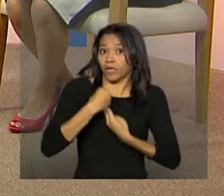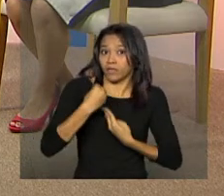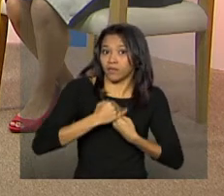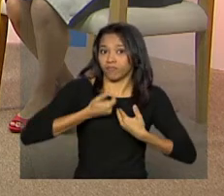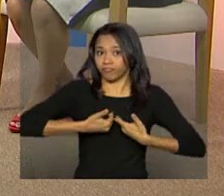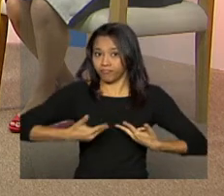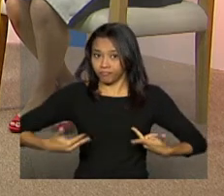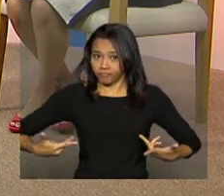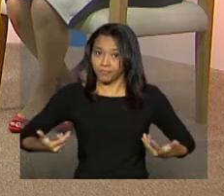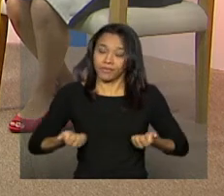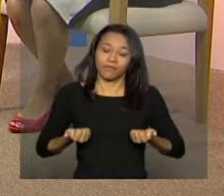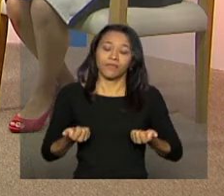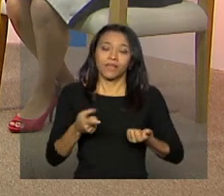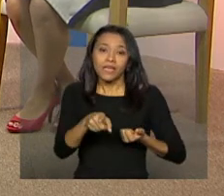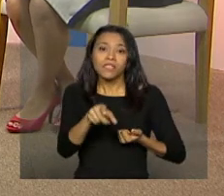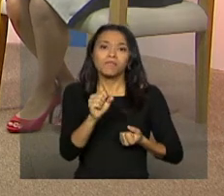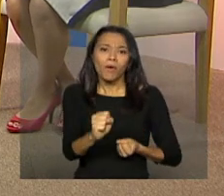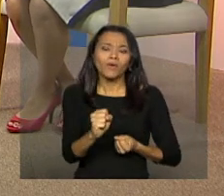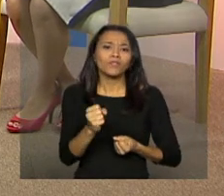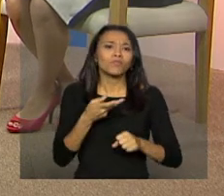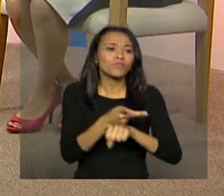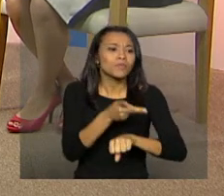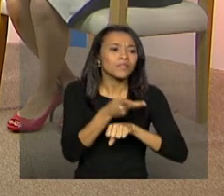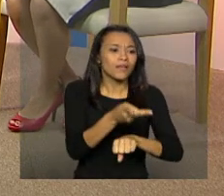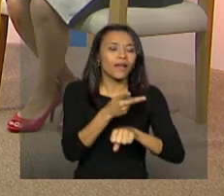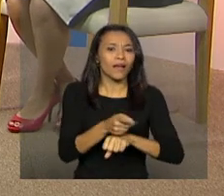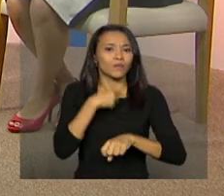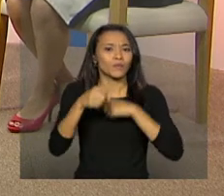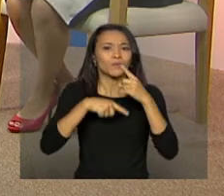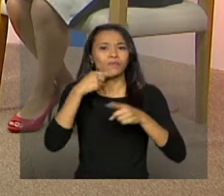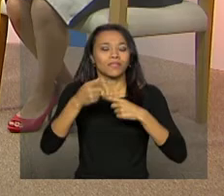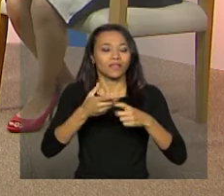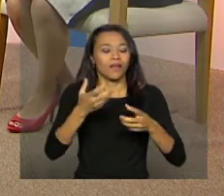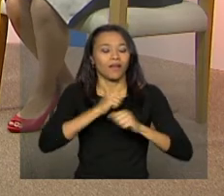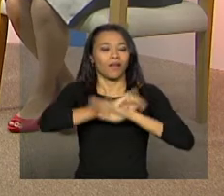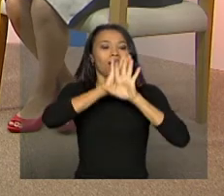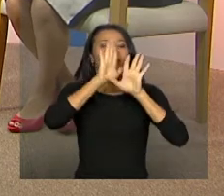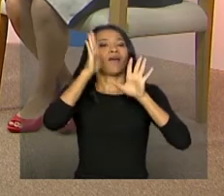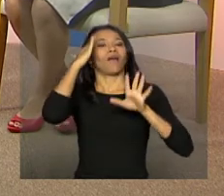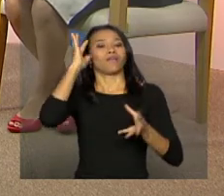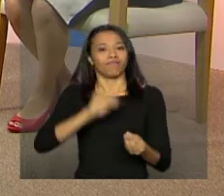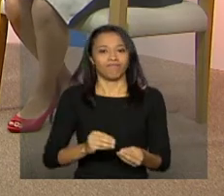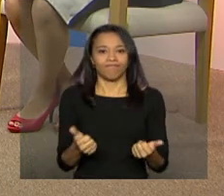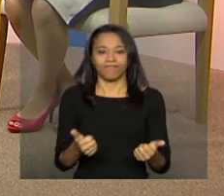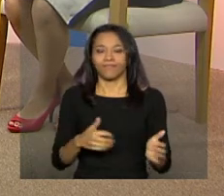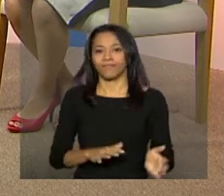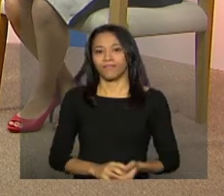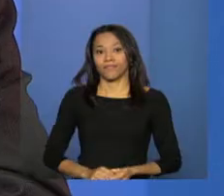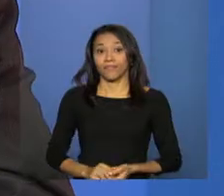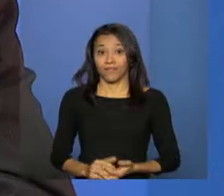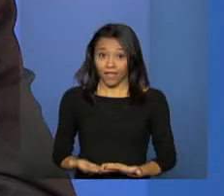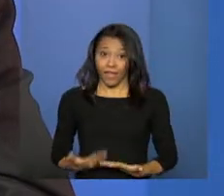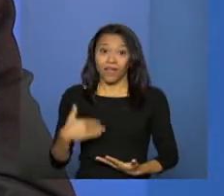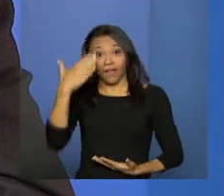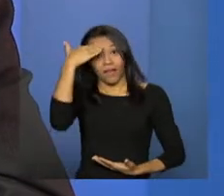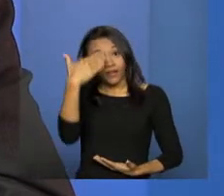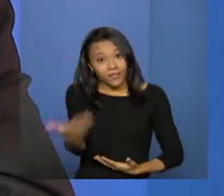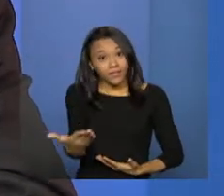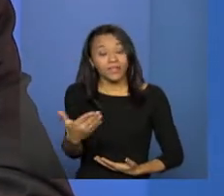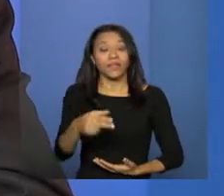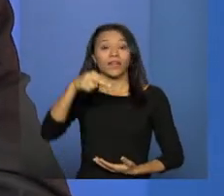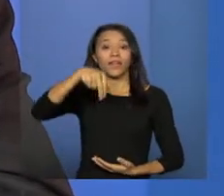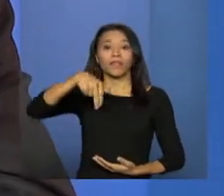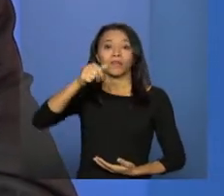esteja disponível, para que eles possam estar tirando essas outras dúvidas também. Bom, quero agradecer a NBR por mais uma